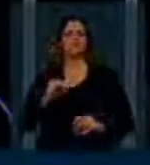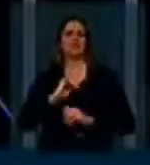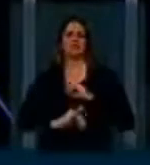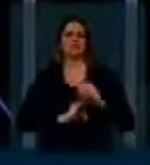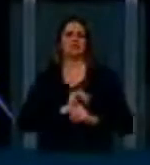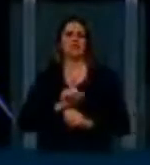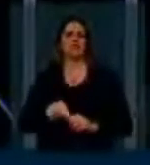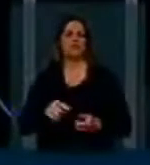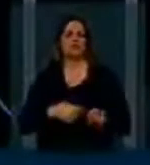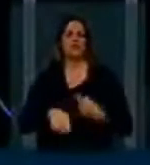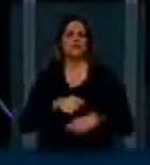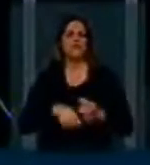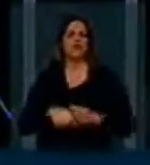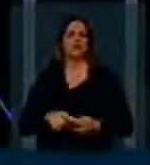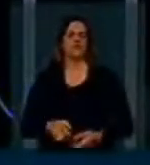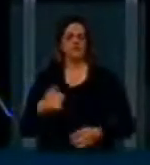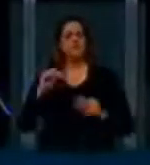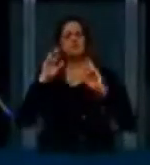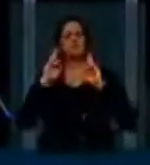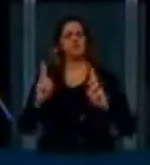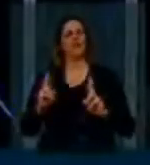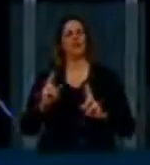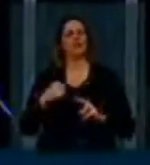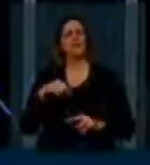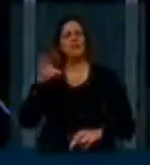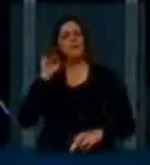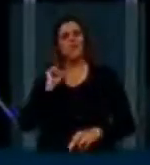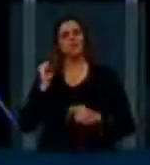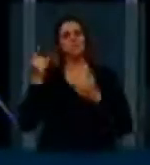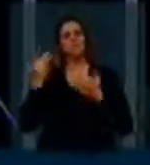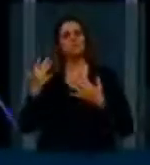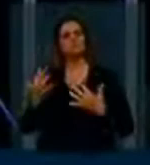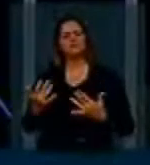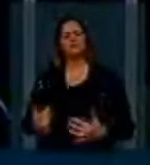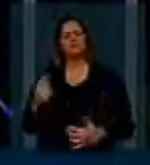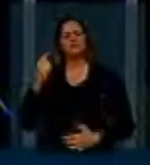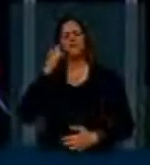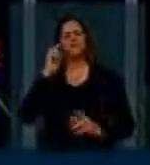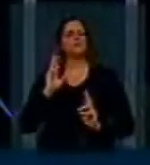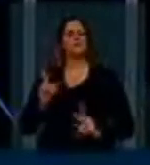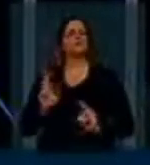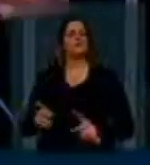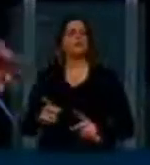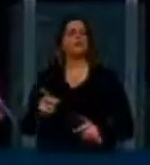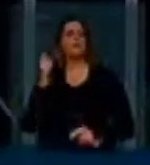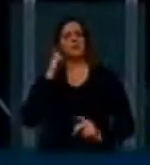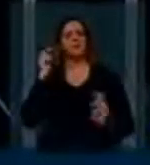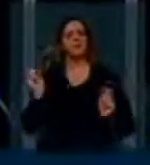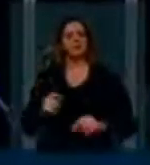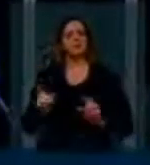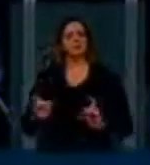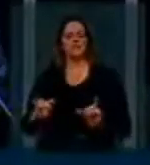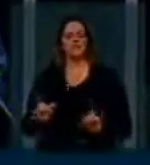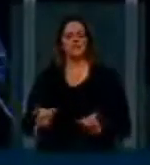produto de mercado. Respeito, ouço, aqueles que pensam que a internet pode ser vendida em uma